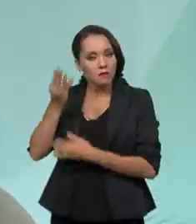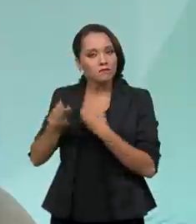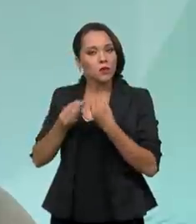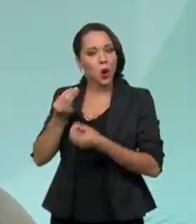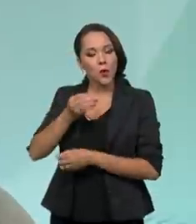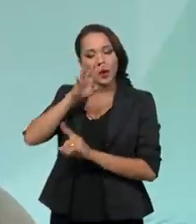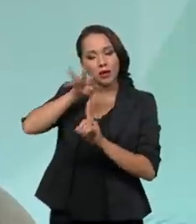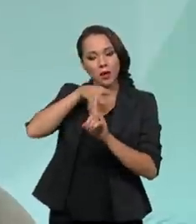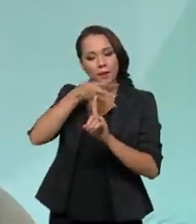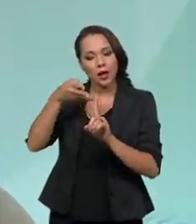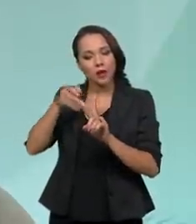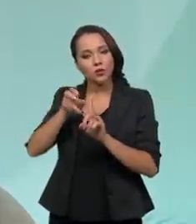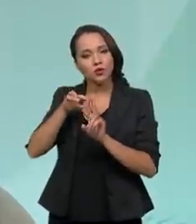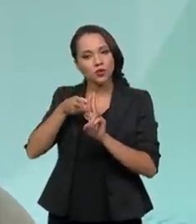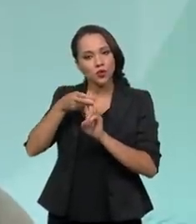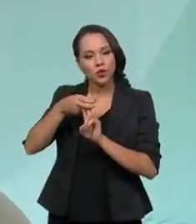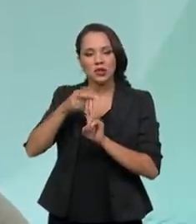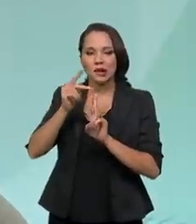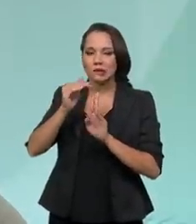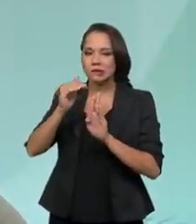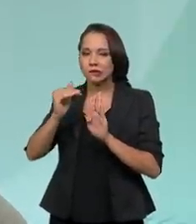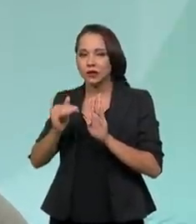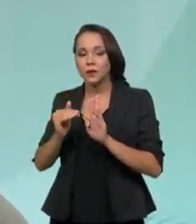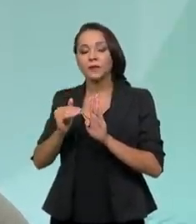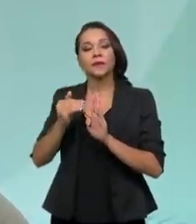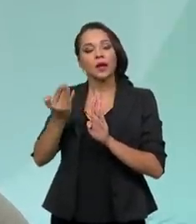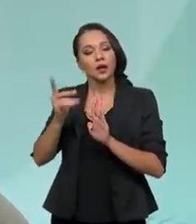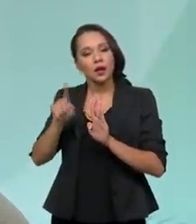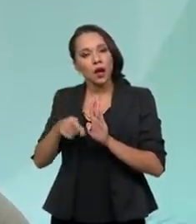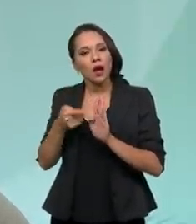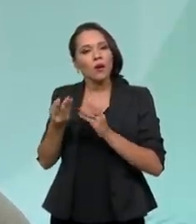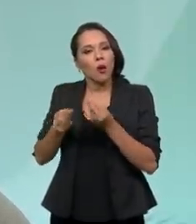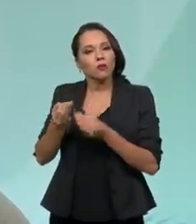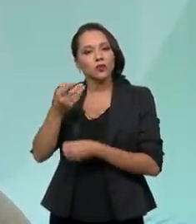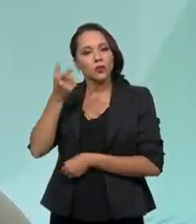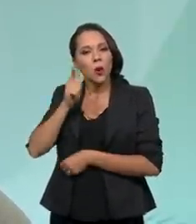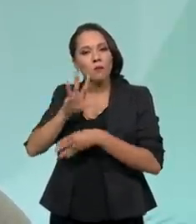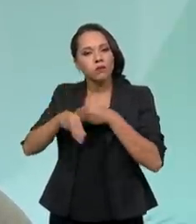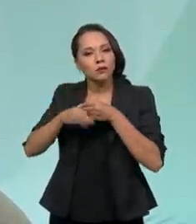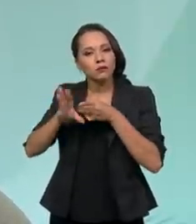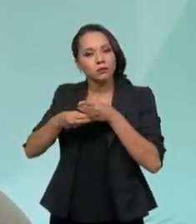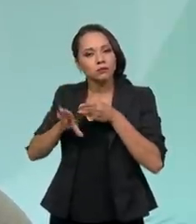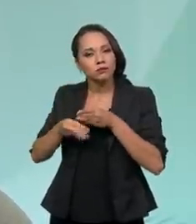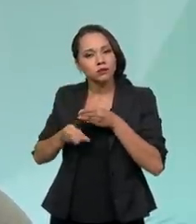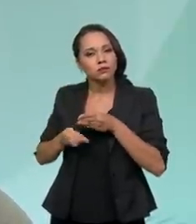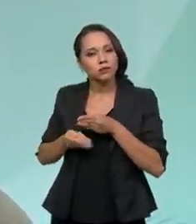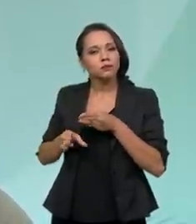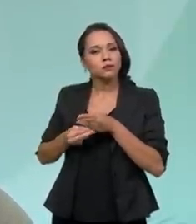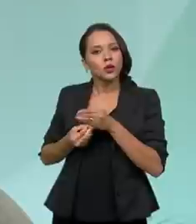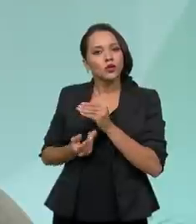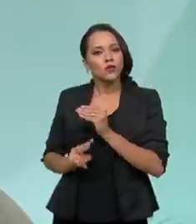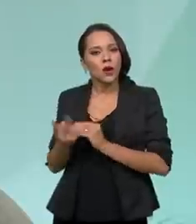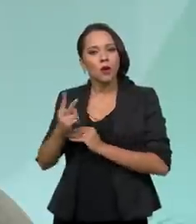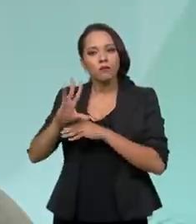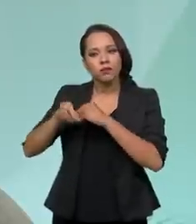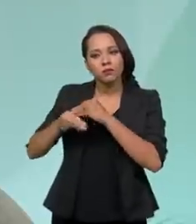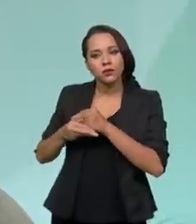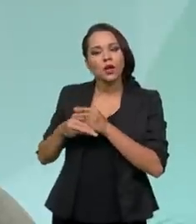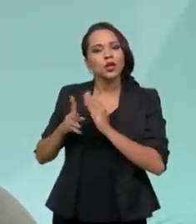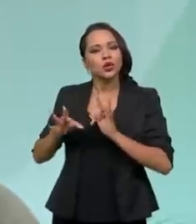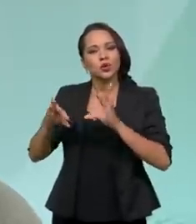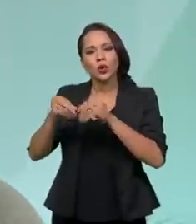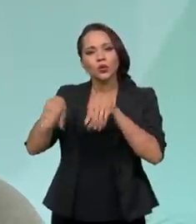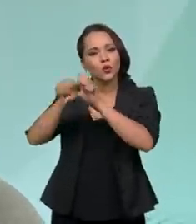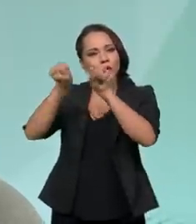SUS, ela está bastante defasada e é uma maneira que nós temos de, complementando na parte de custeio, poder funcionar todos